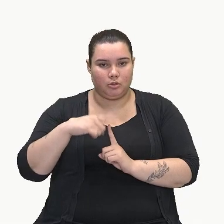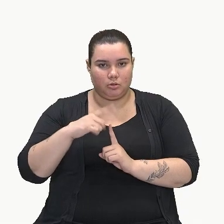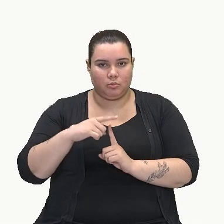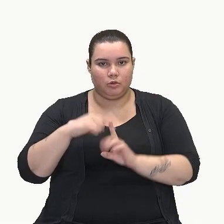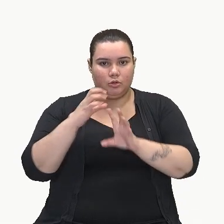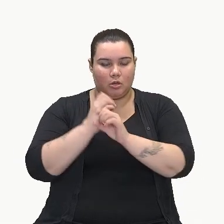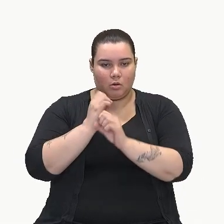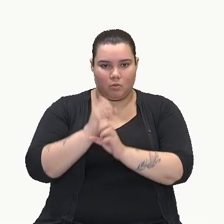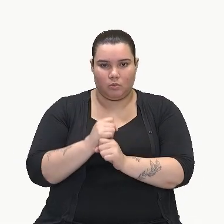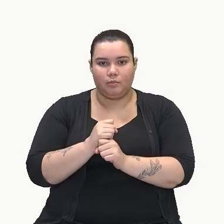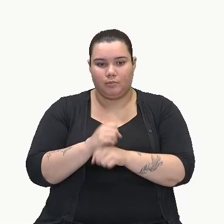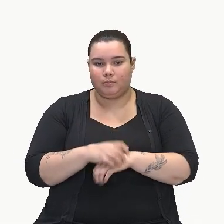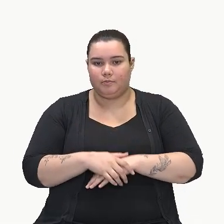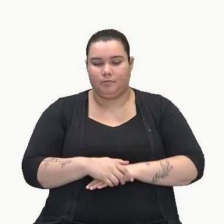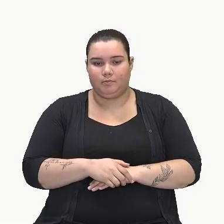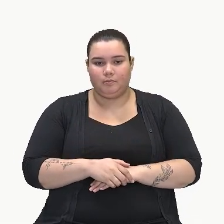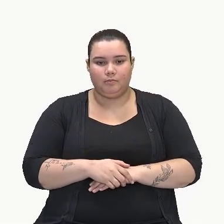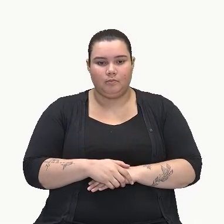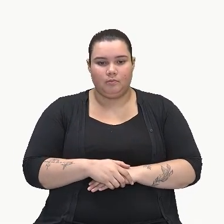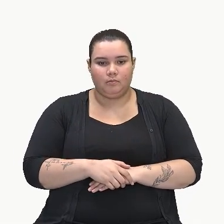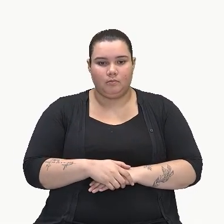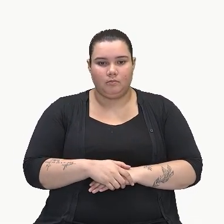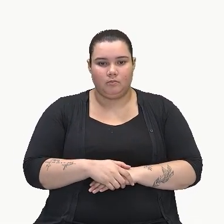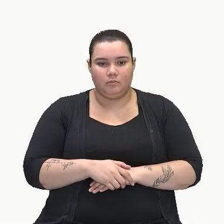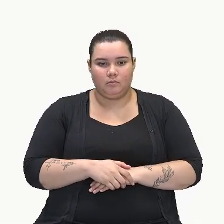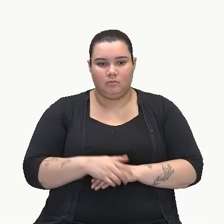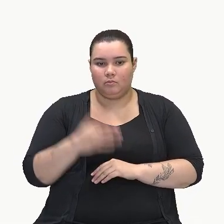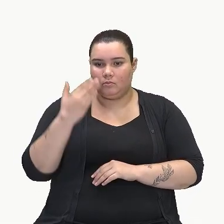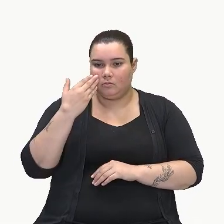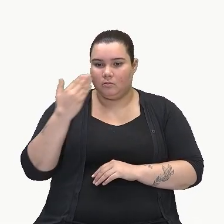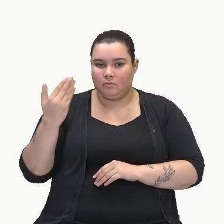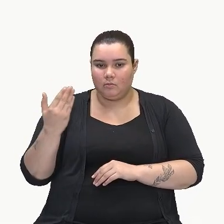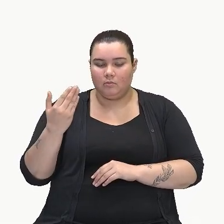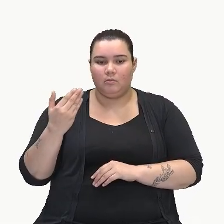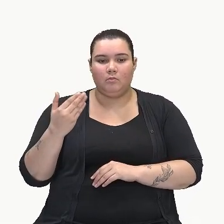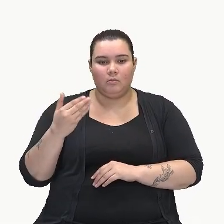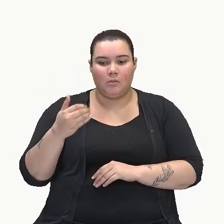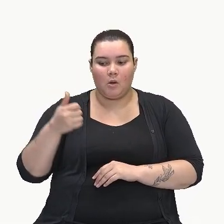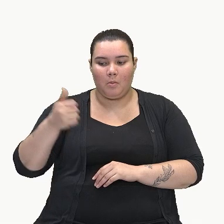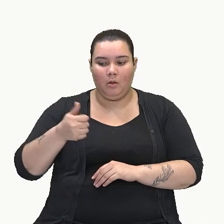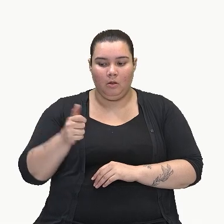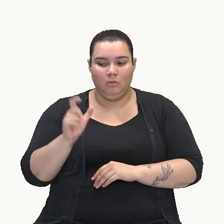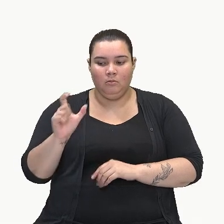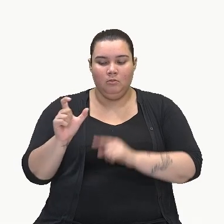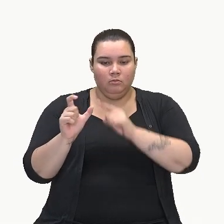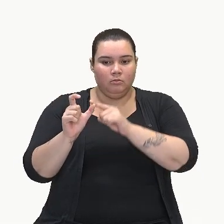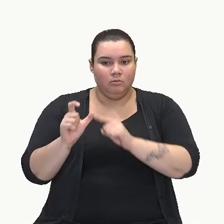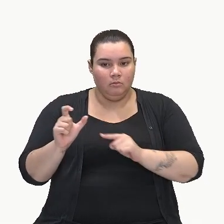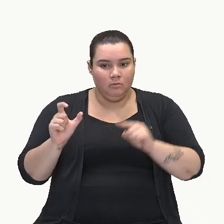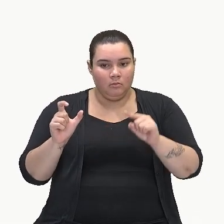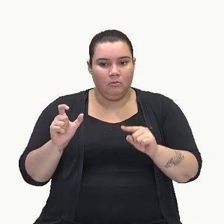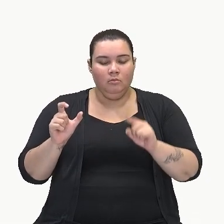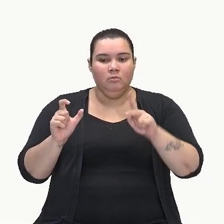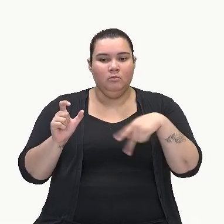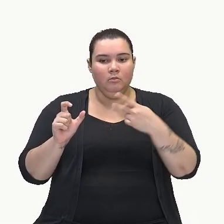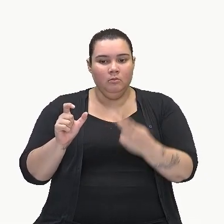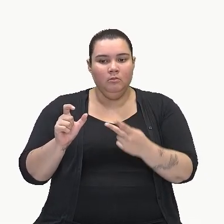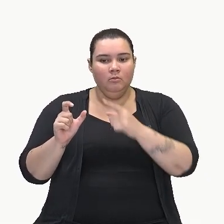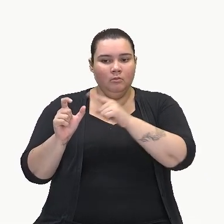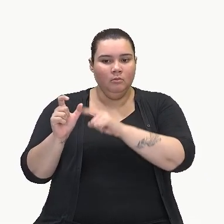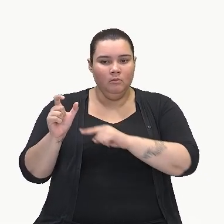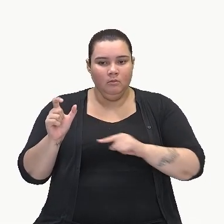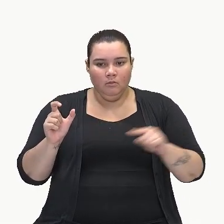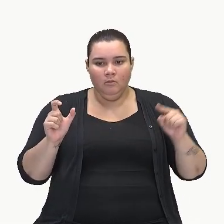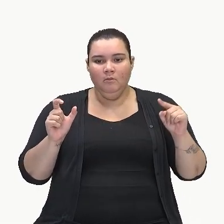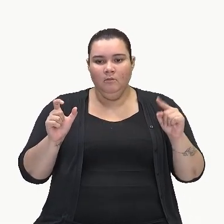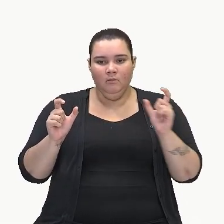distributiva, que é exatamente, ó, multiplicar aqui com o primeiro e depois multiplicar com o segundo.